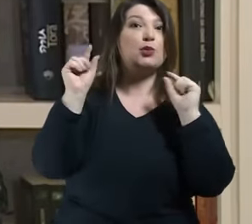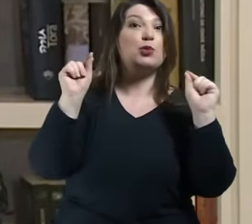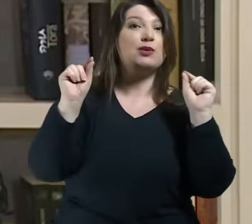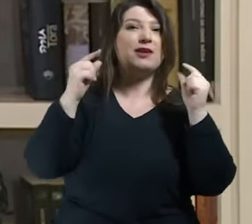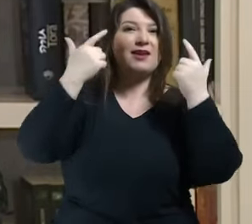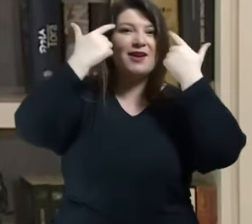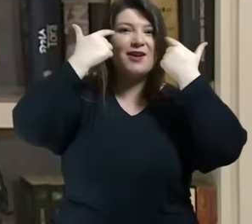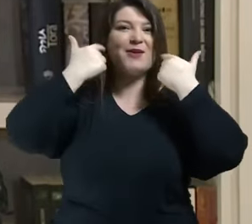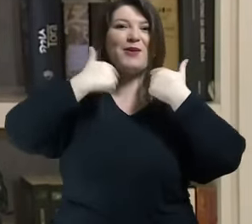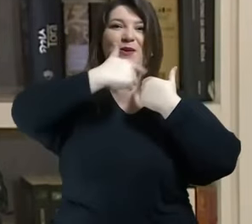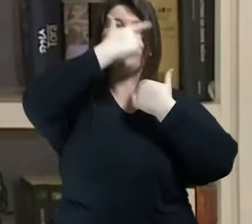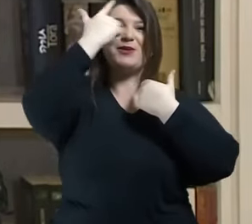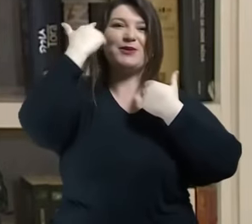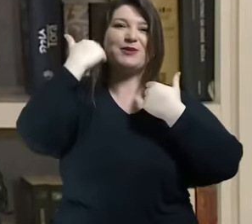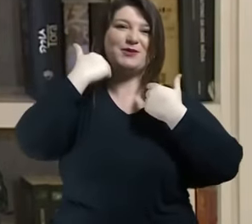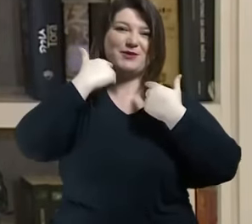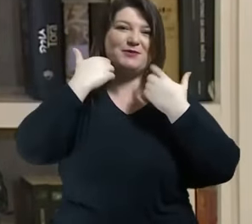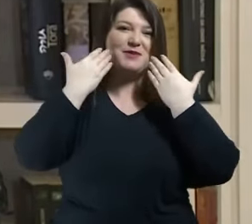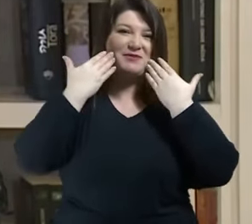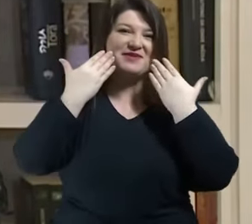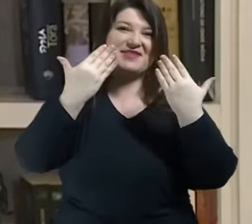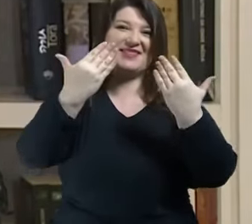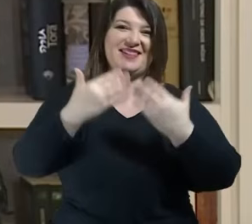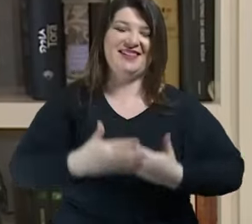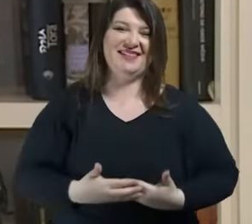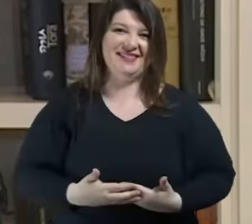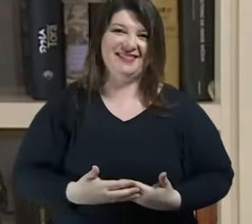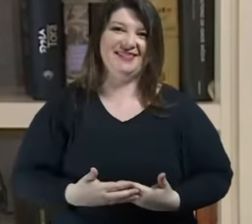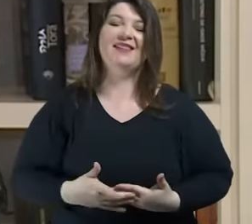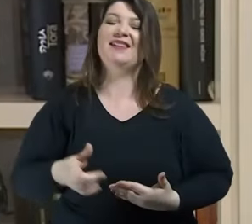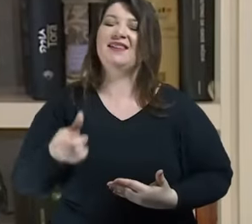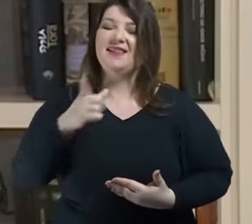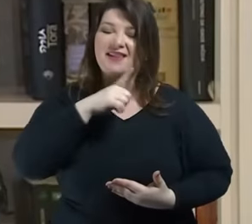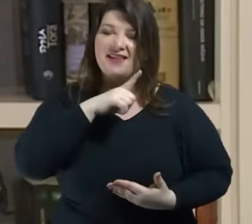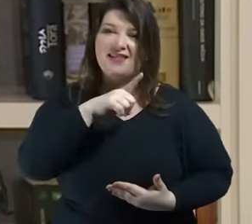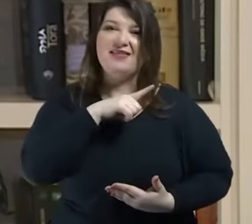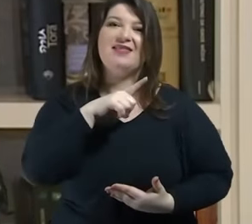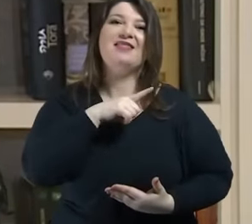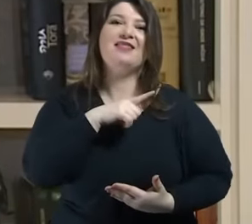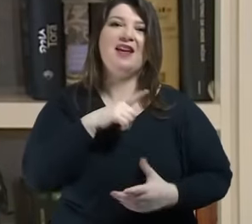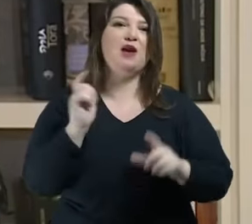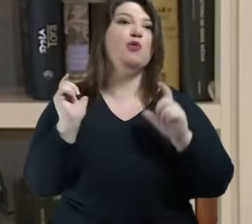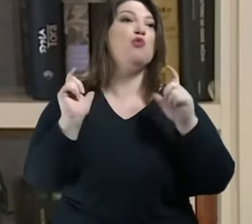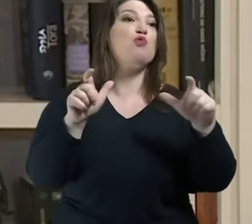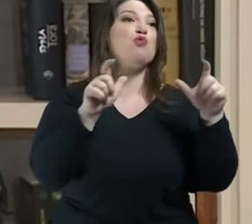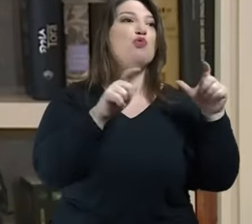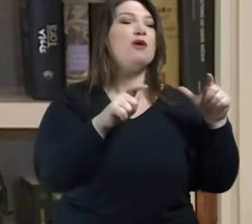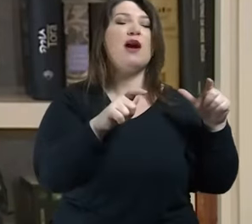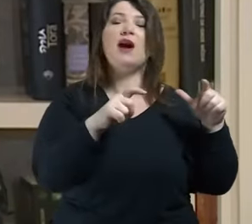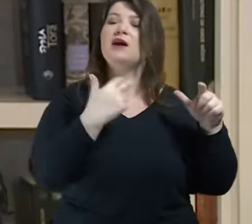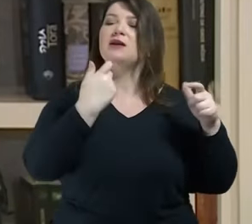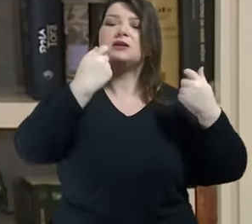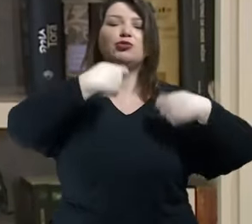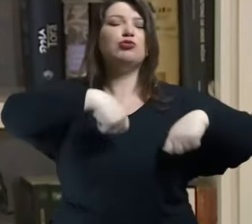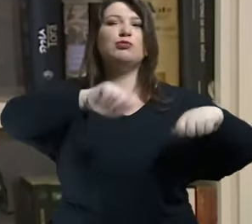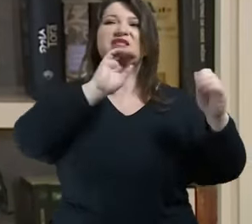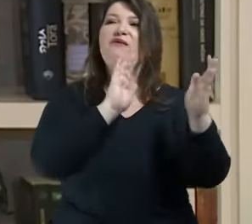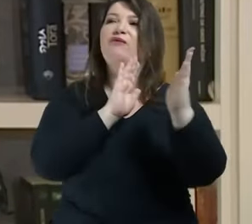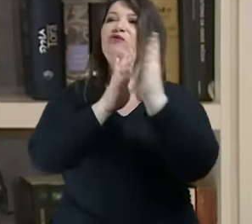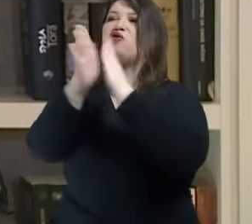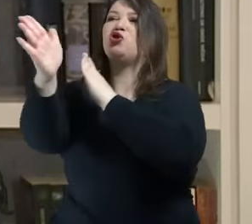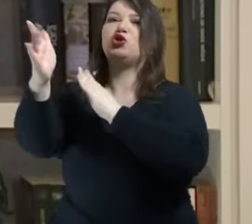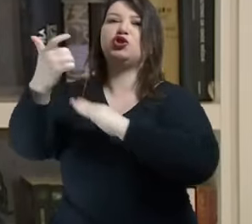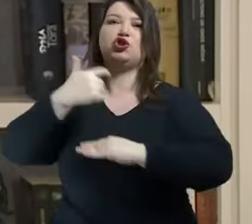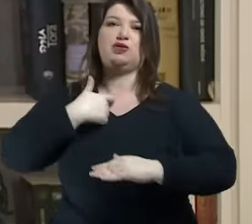restaurado ainda exista algum lugar que eu não precise mais fugir de mim mesmo existe algum